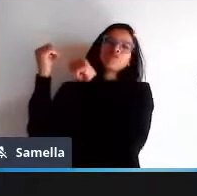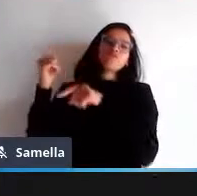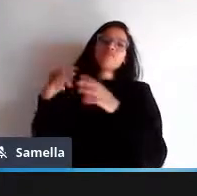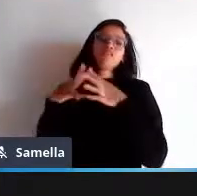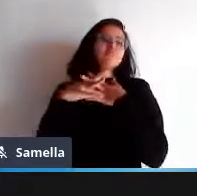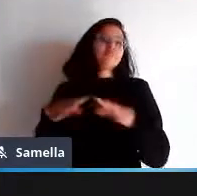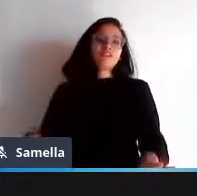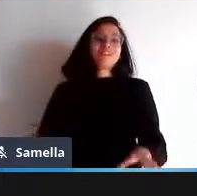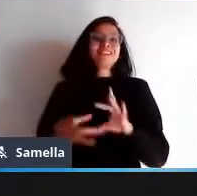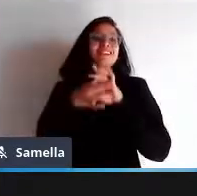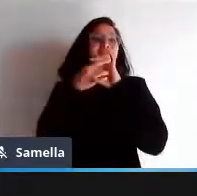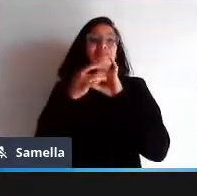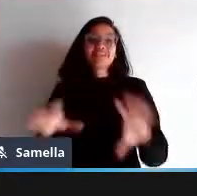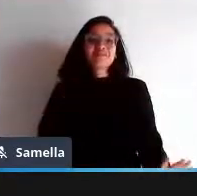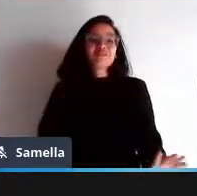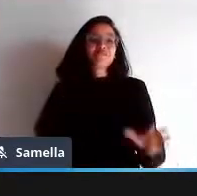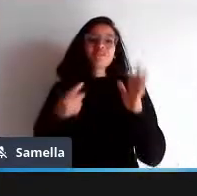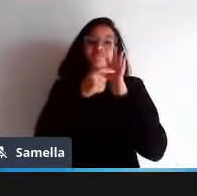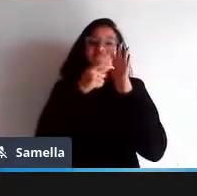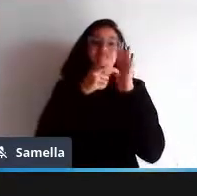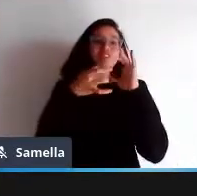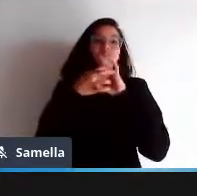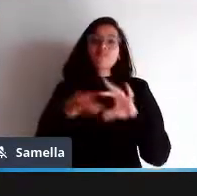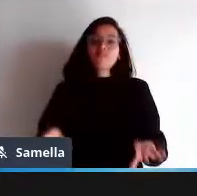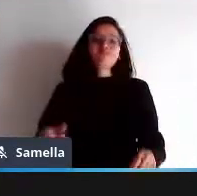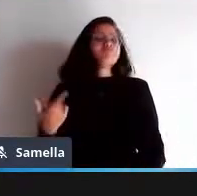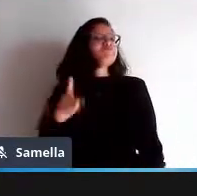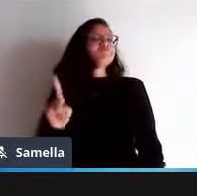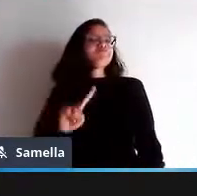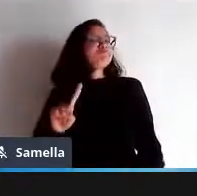mais falando de software livre ok